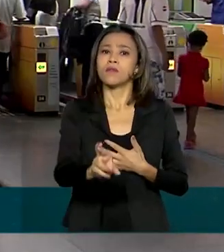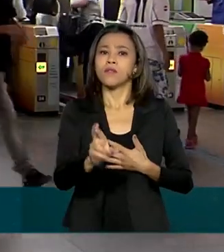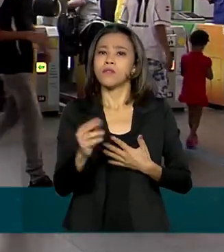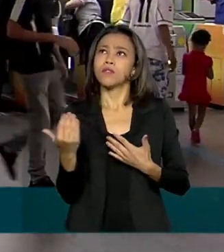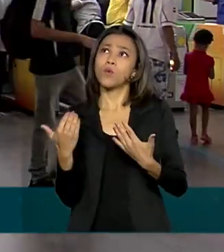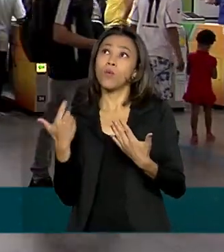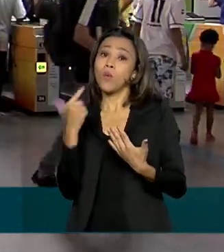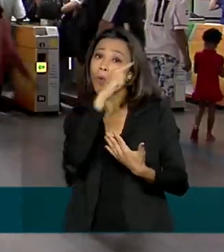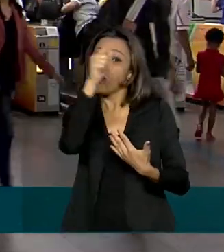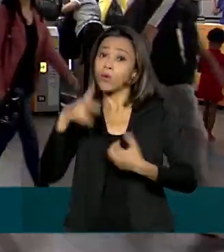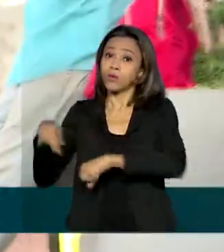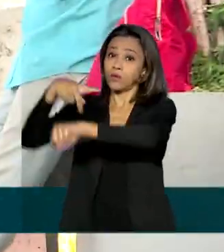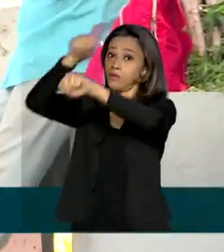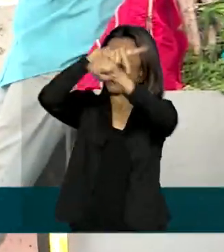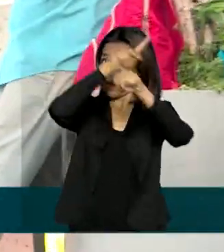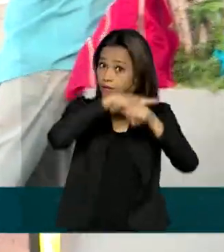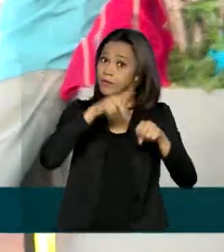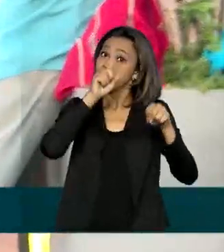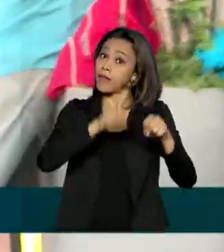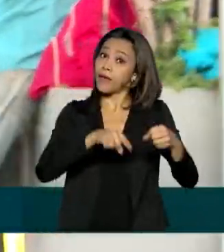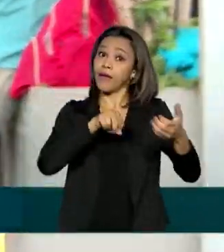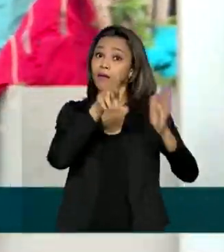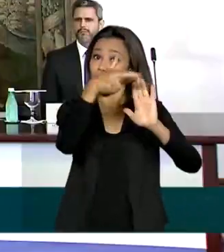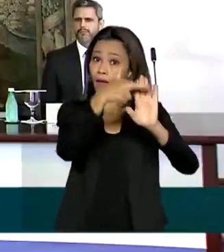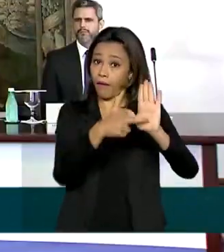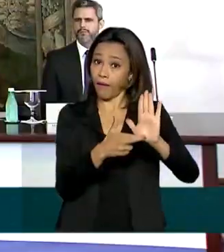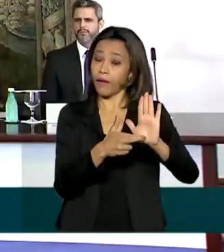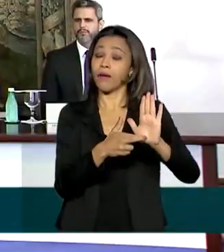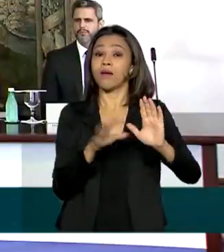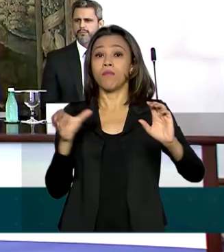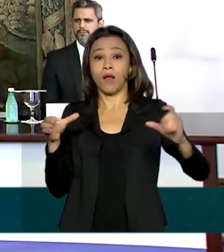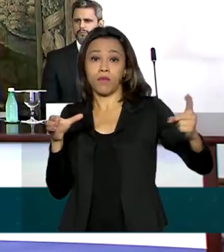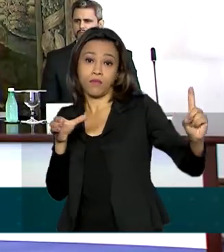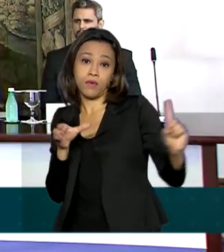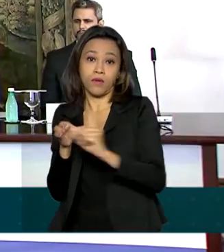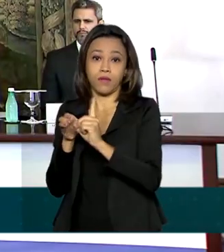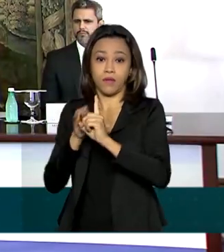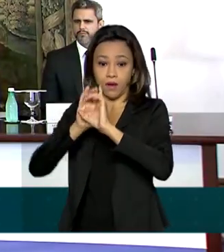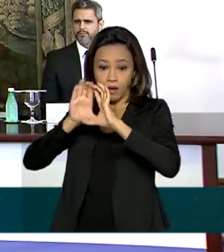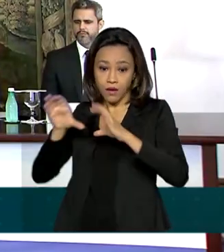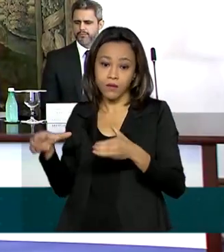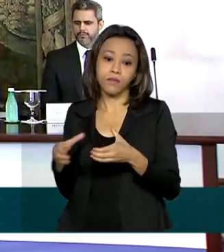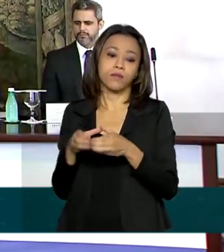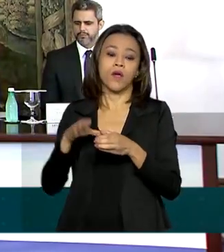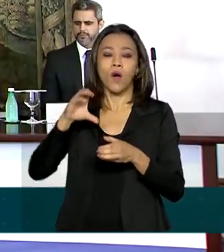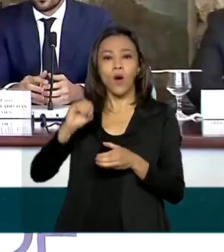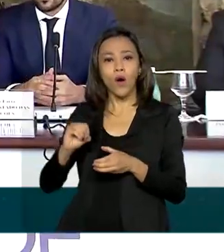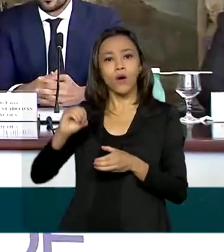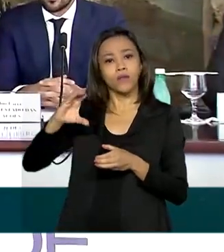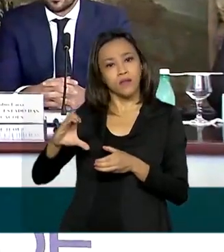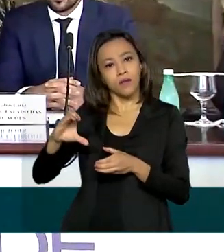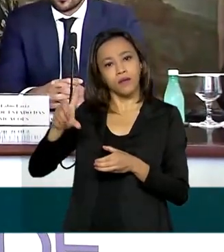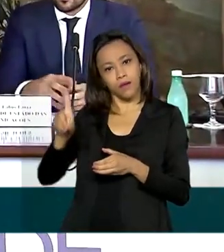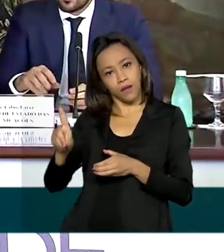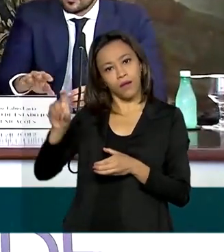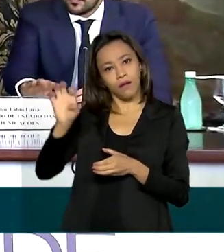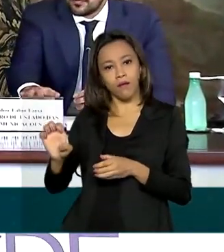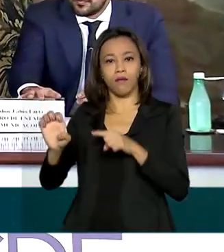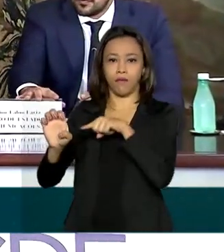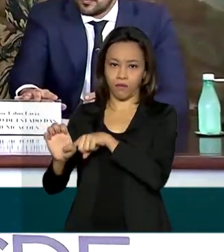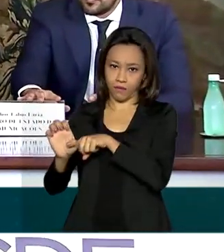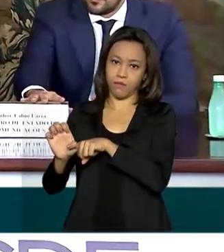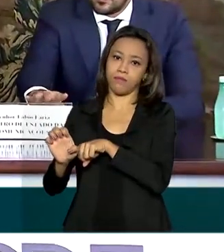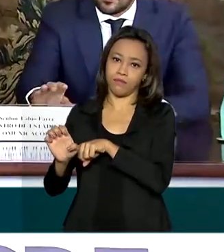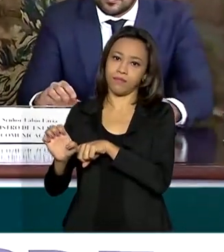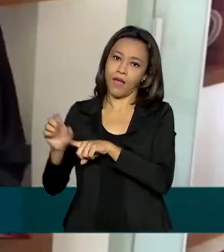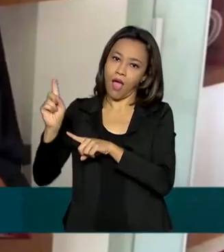que é uma das premissas para a entrada do Brasil na Organização para a Cooperação e o Desenvolvimento Econômico,